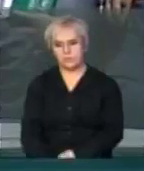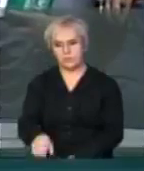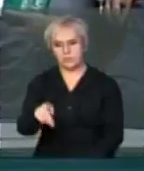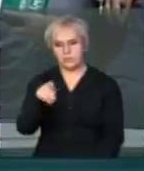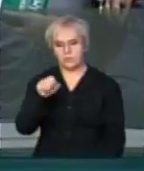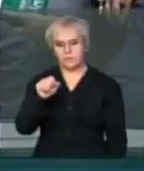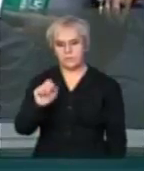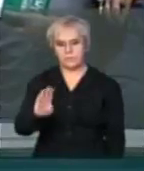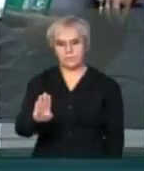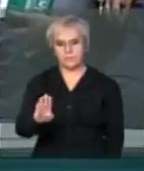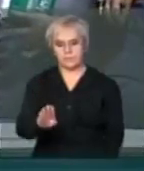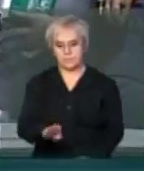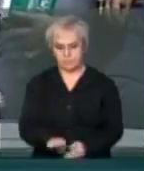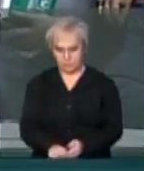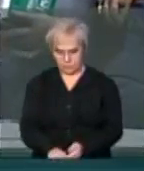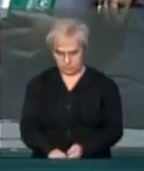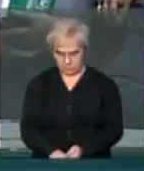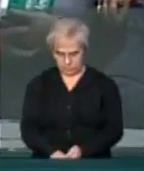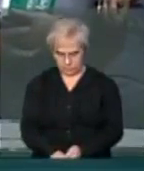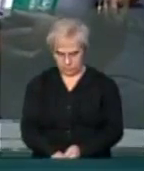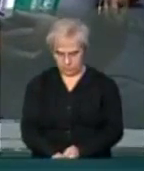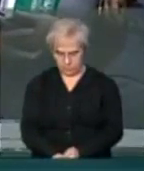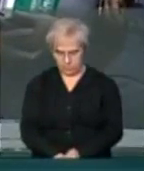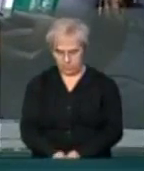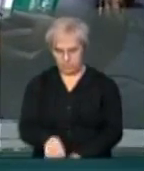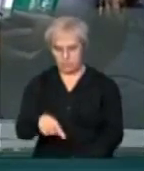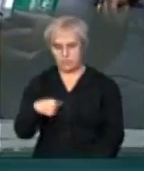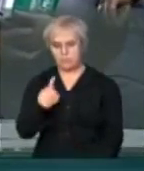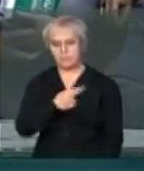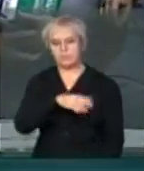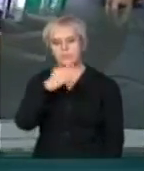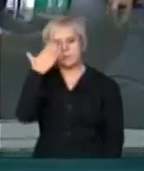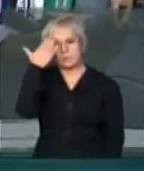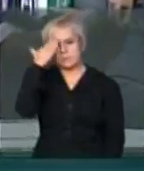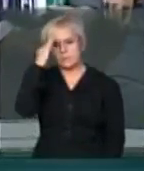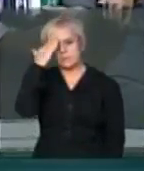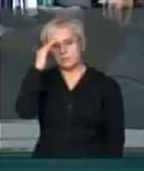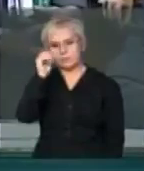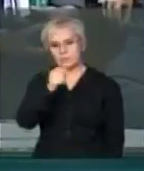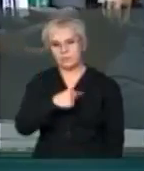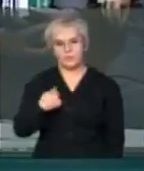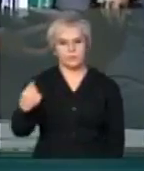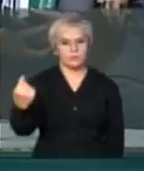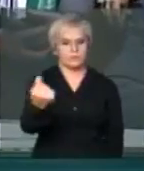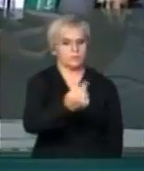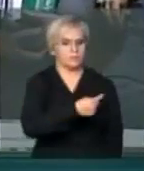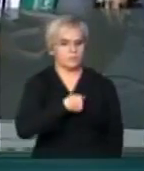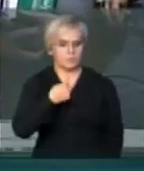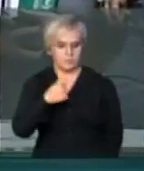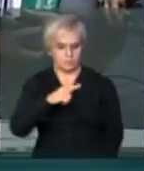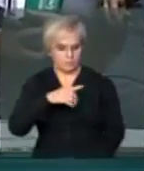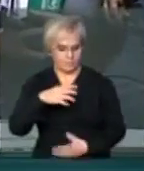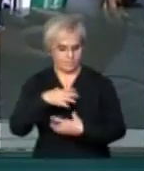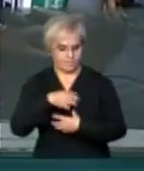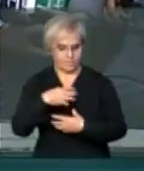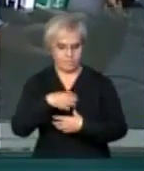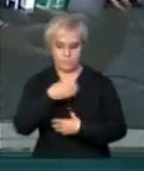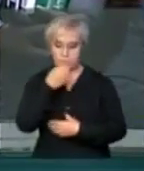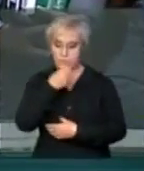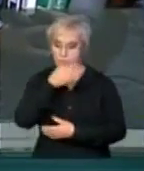O PSB, senhor presidente, o PSB entende que nós todos fomos levados pela boa fé